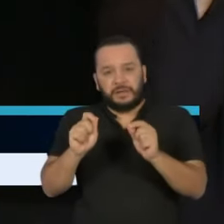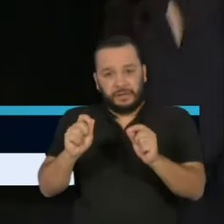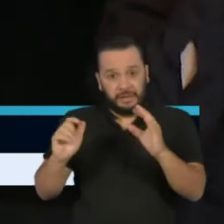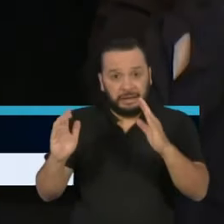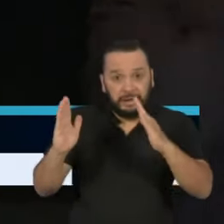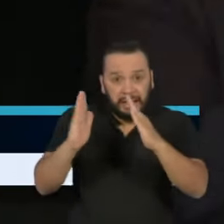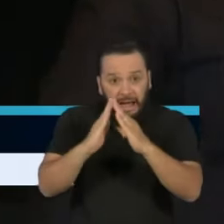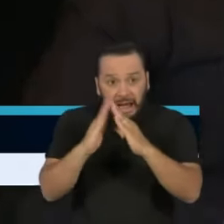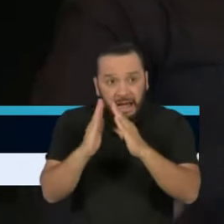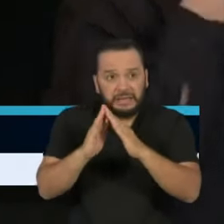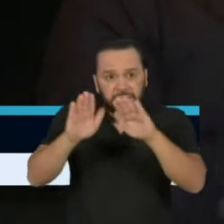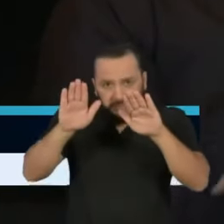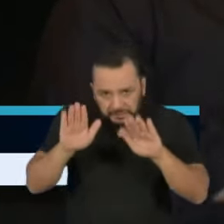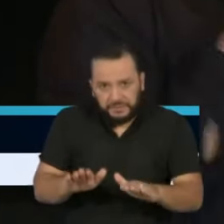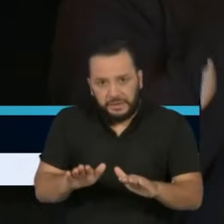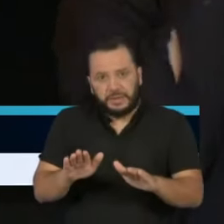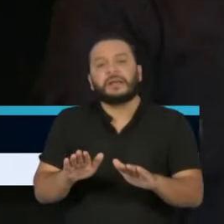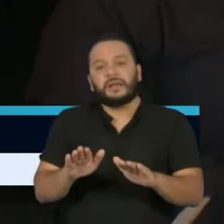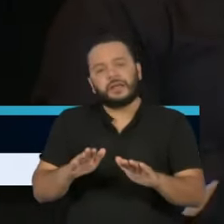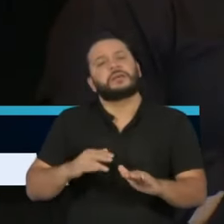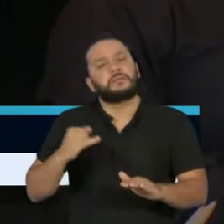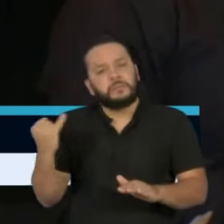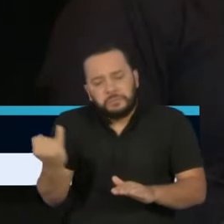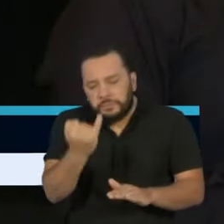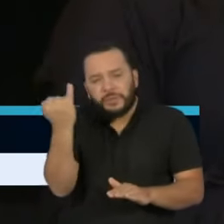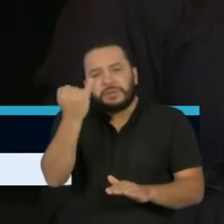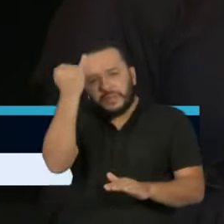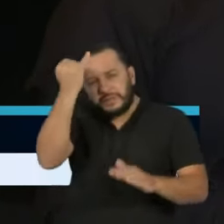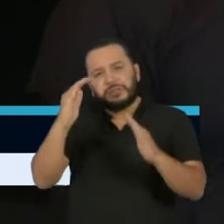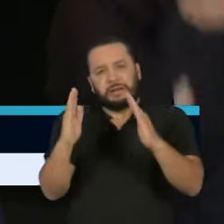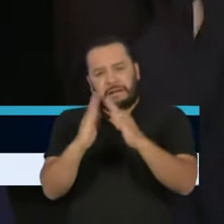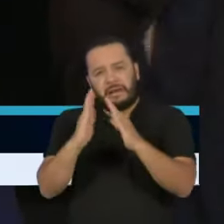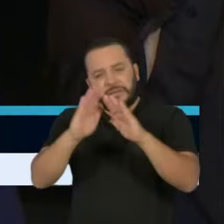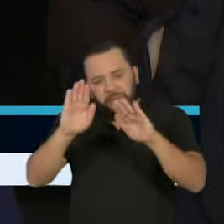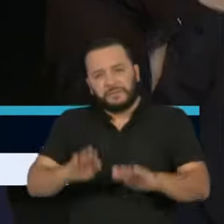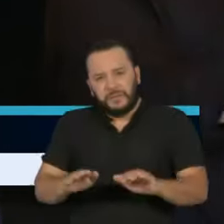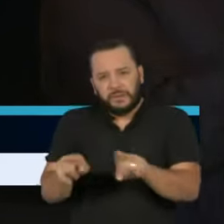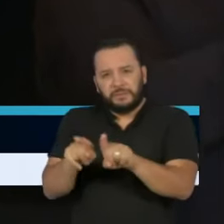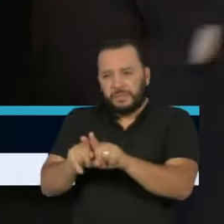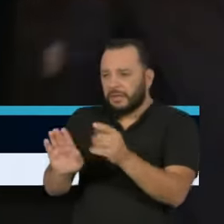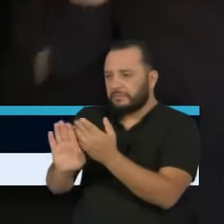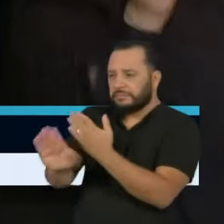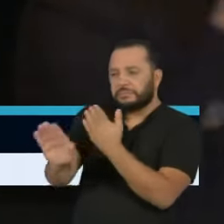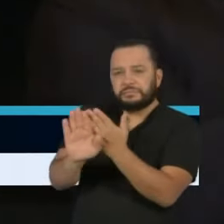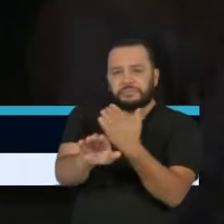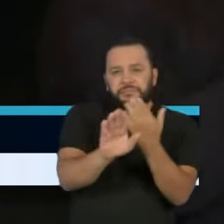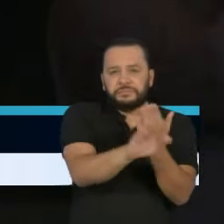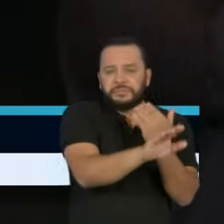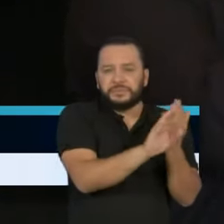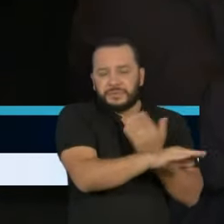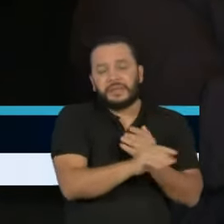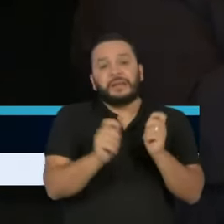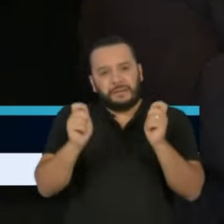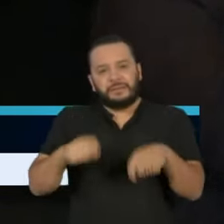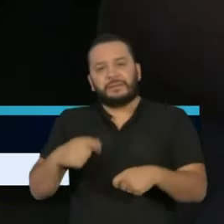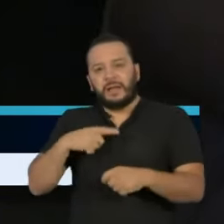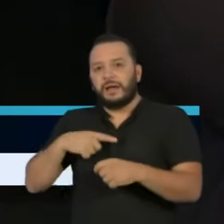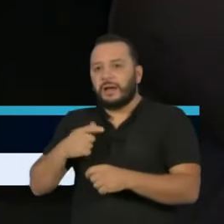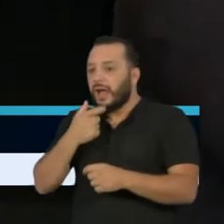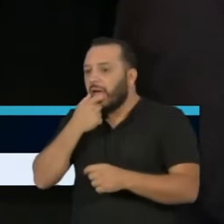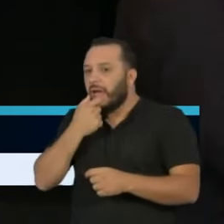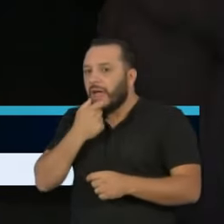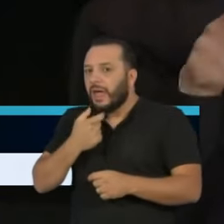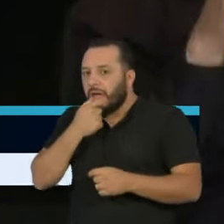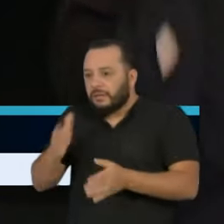medidas duras, mas necessárias tomadas, permitiram a que essas duas instituições, uma pública e uma privada, se